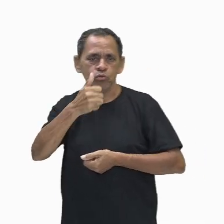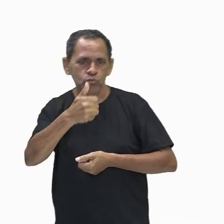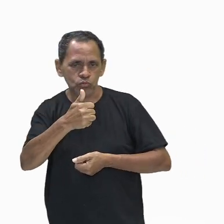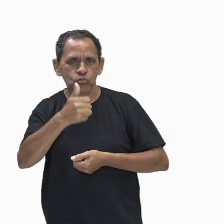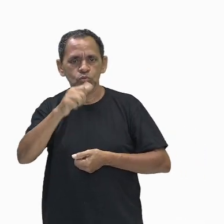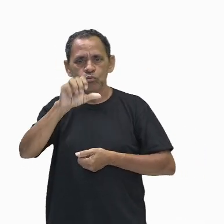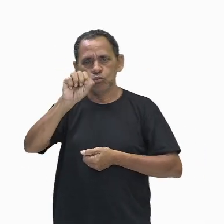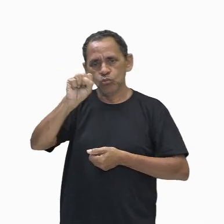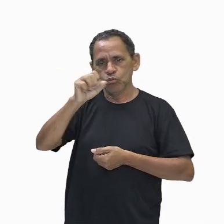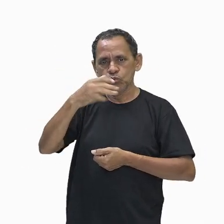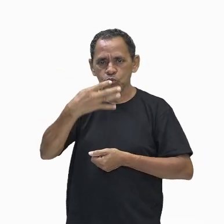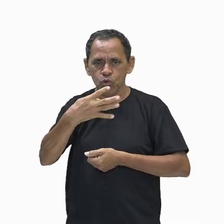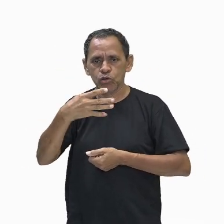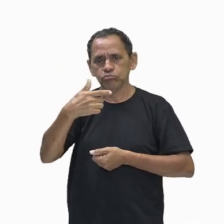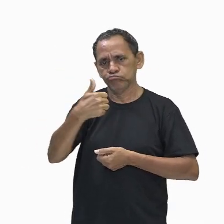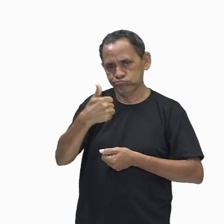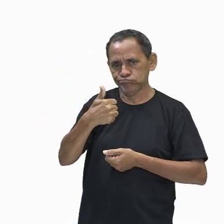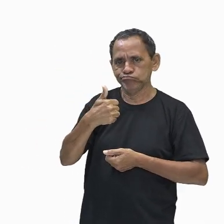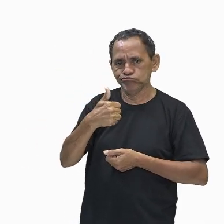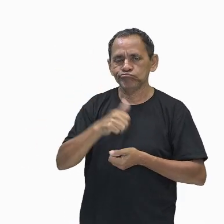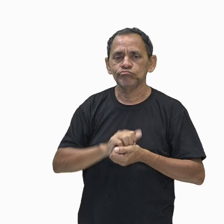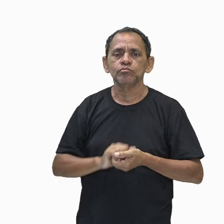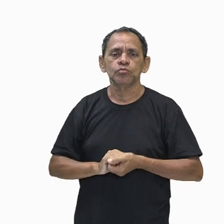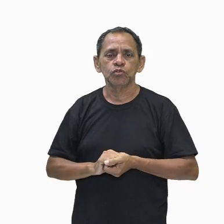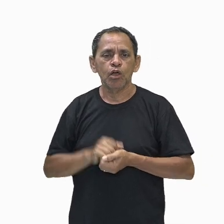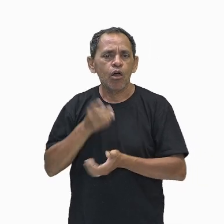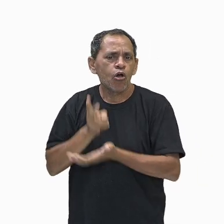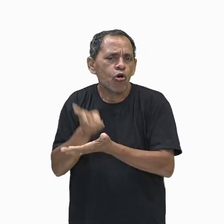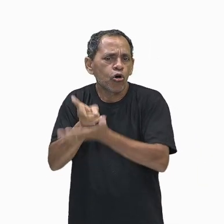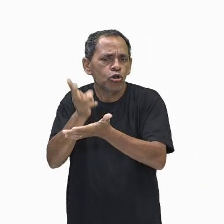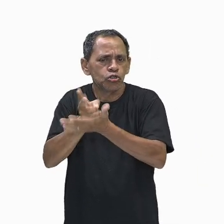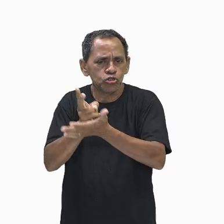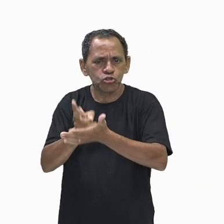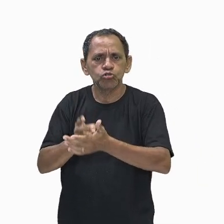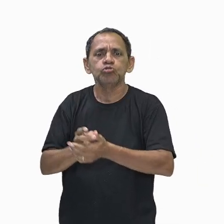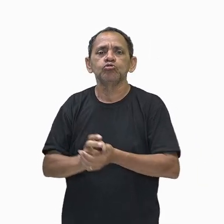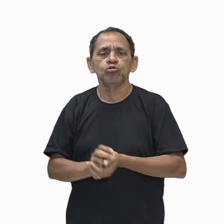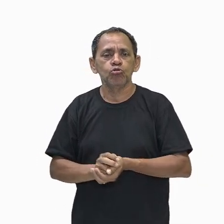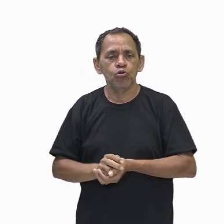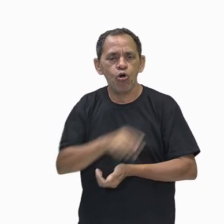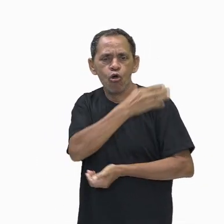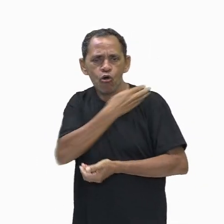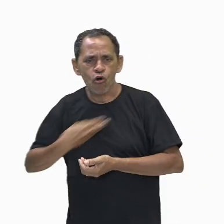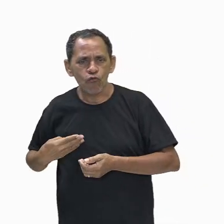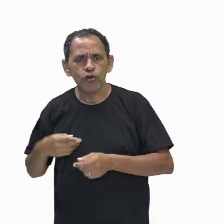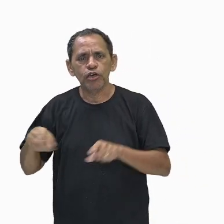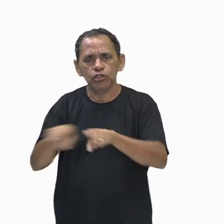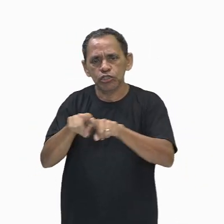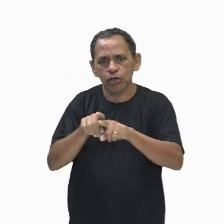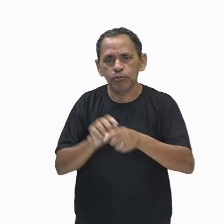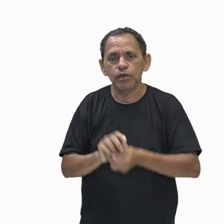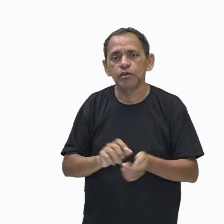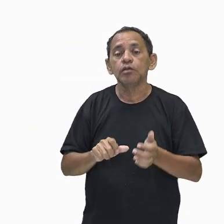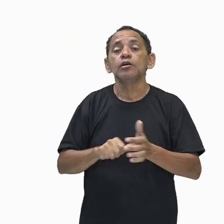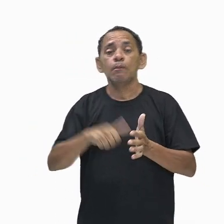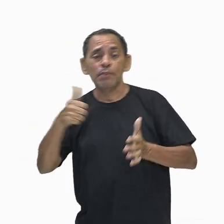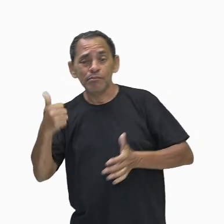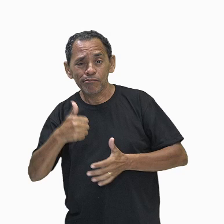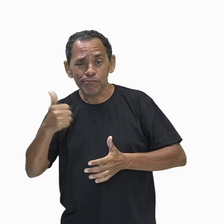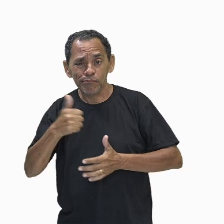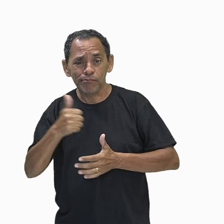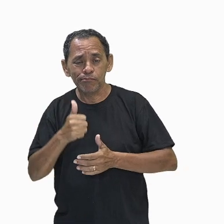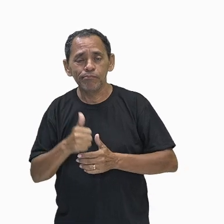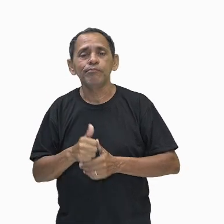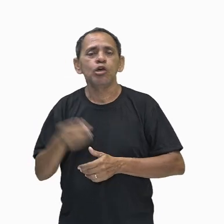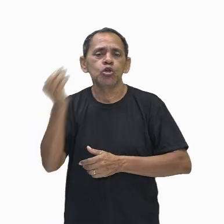Deu continuidade às campanhas desenvolvidas na Núbia. Foi, ainda, o primeiro que tentou expandir,